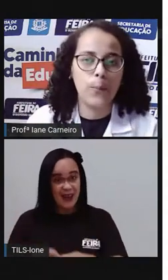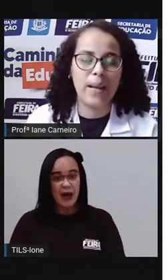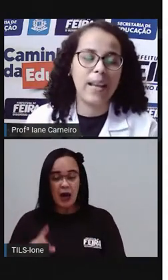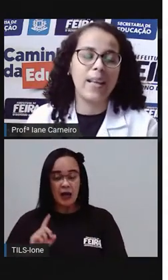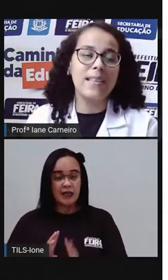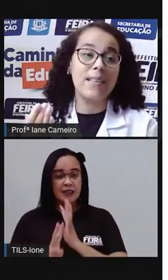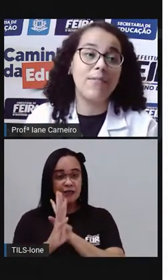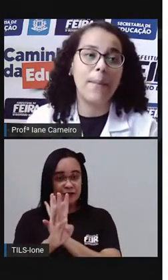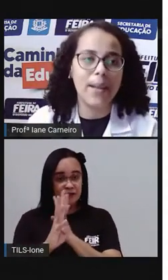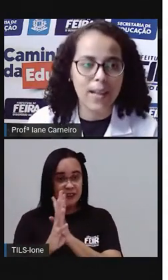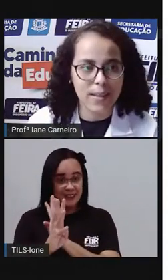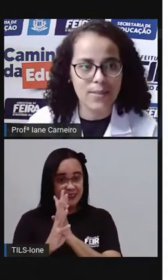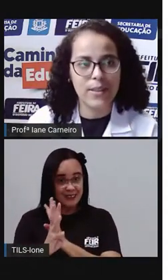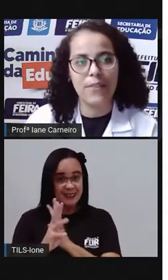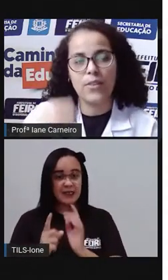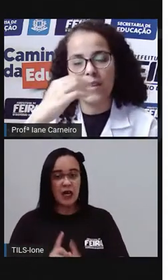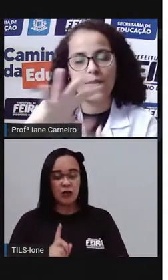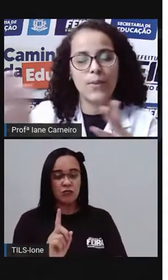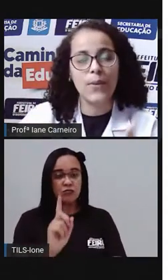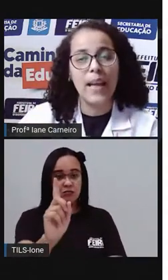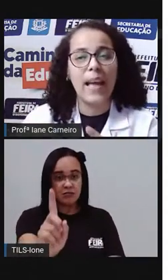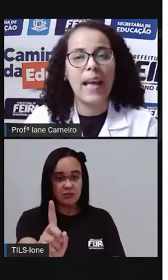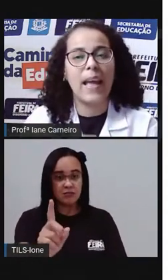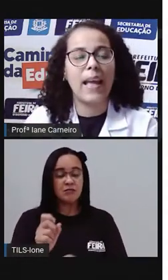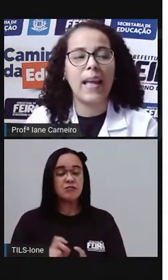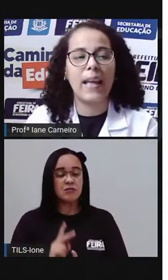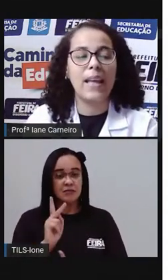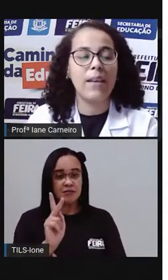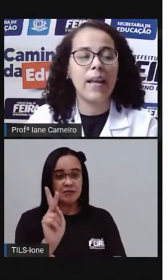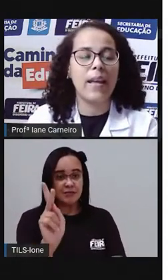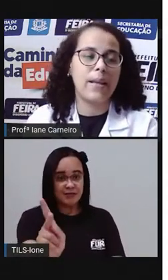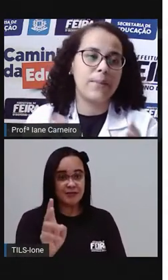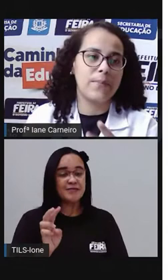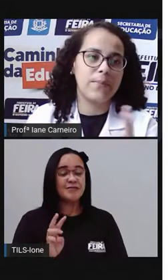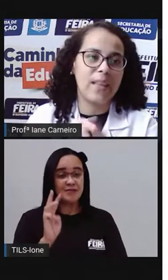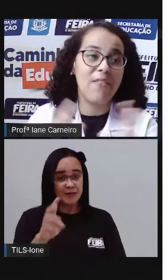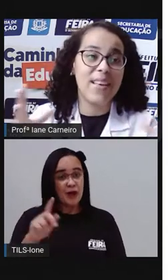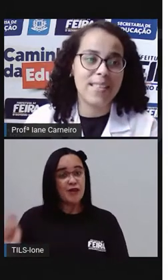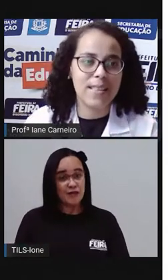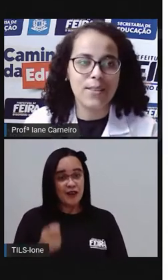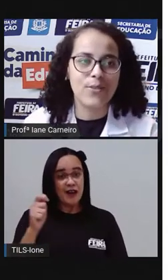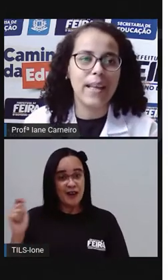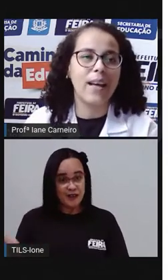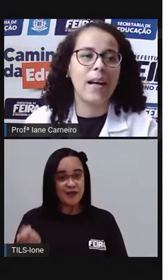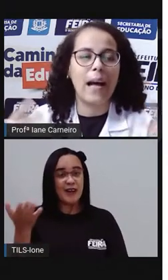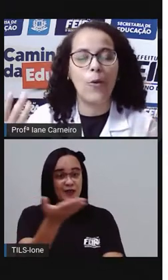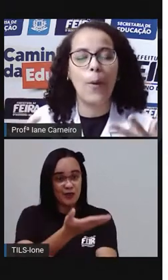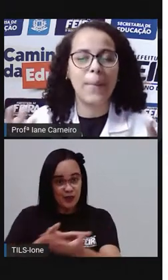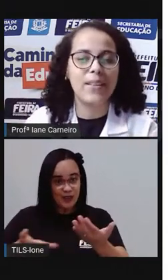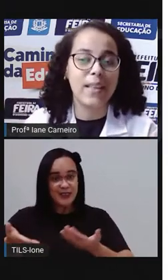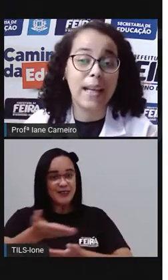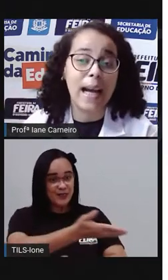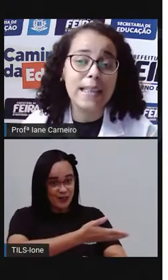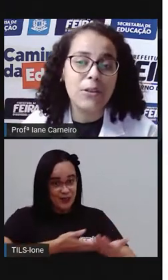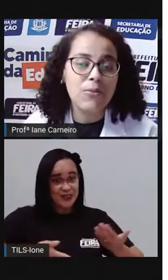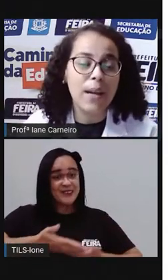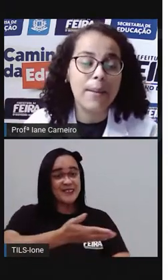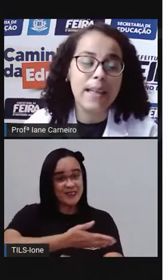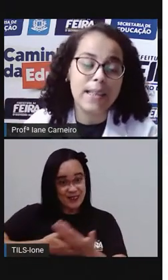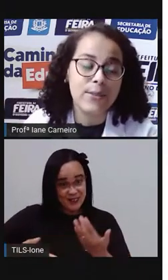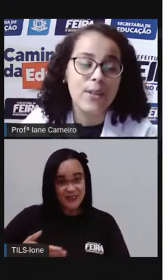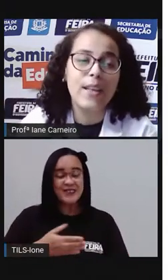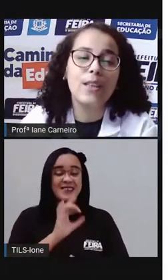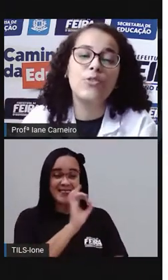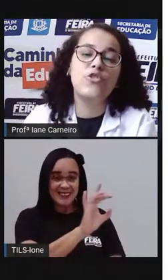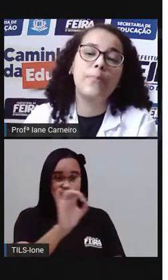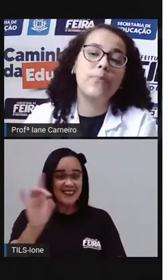criança vai brincando. E aí vocês vão revezando o momento em que cada um vai